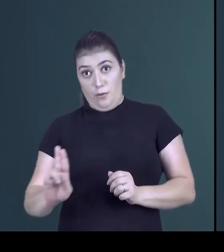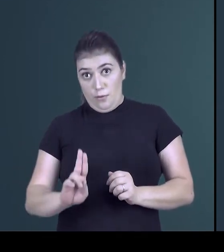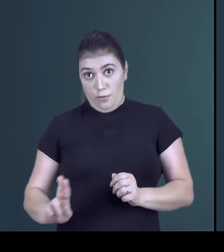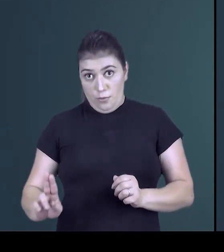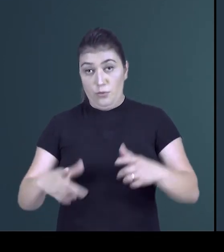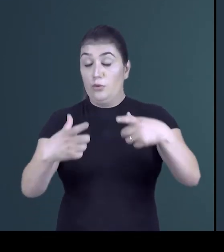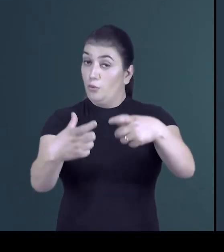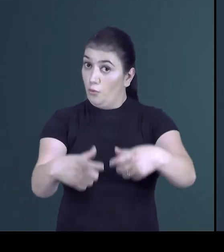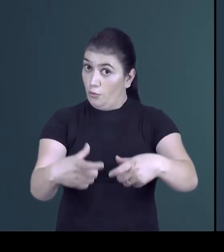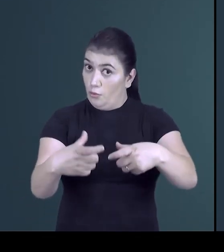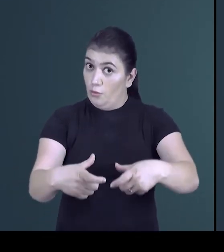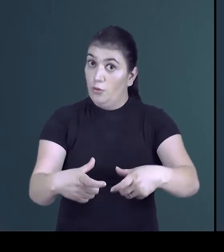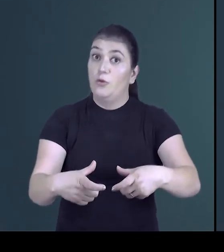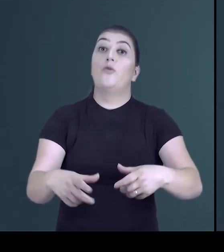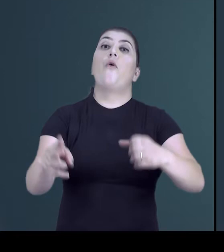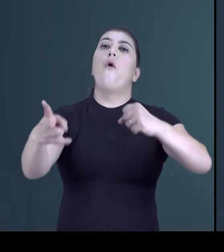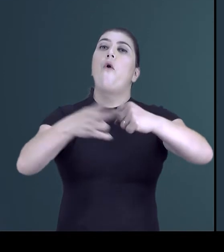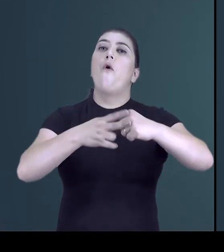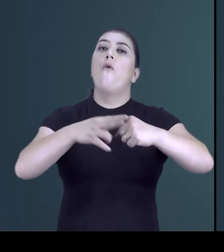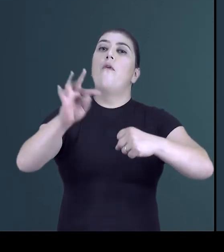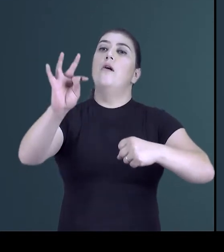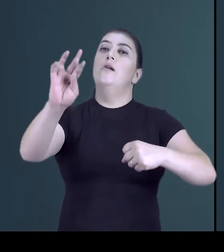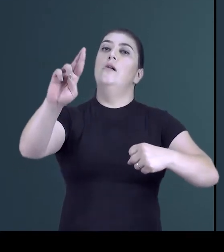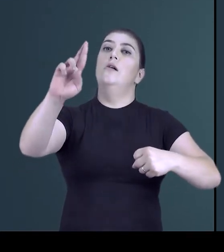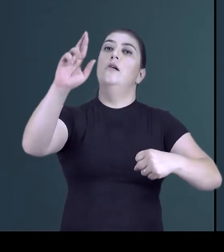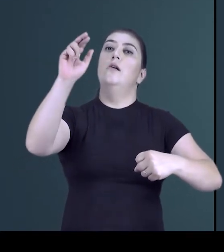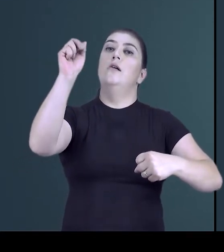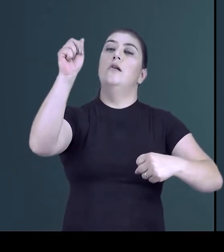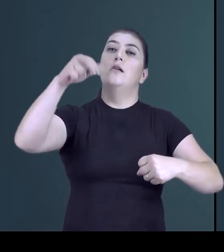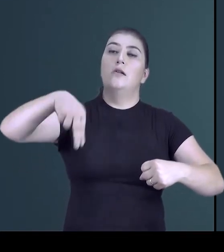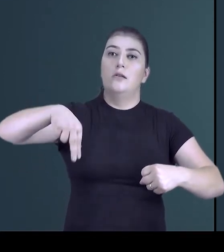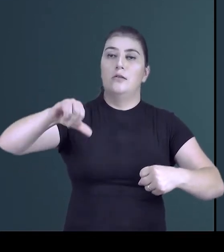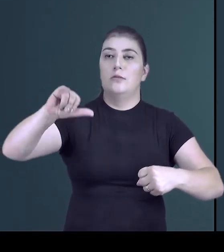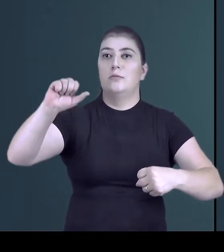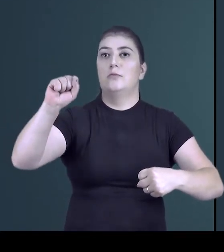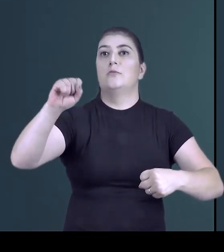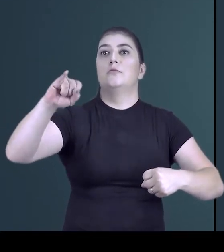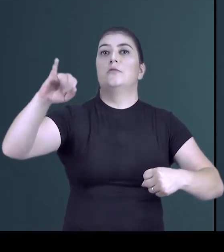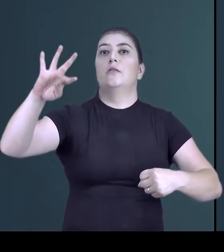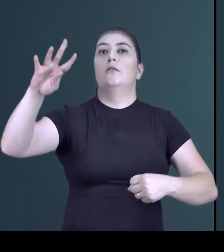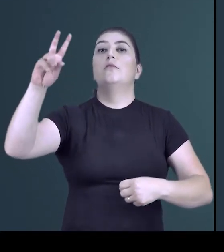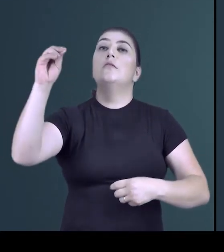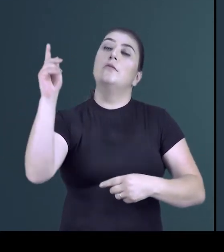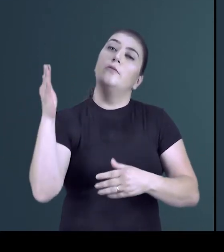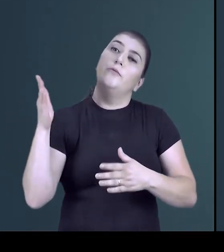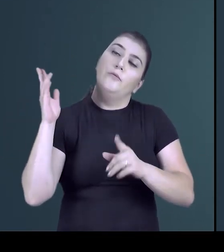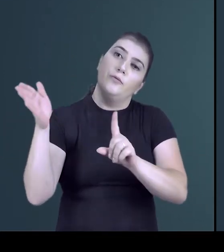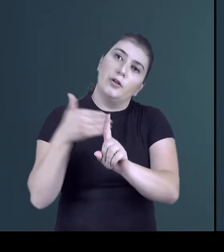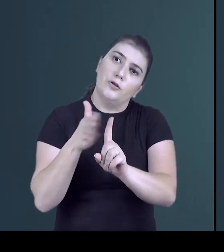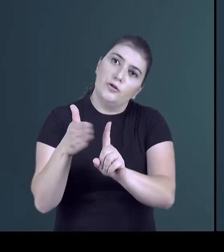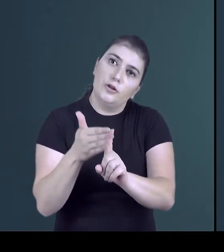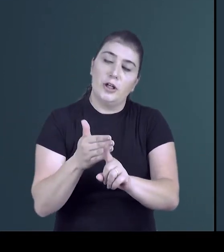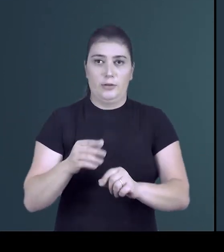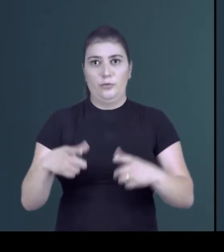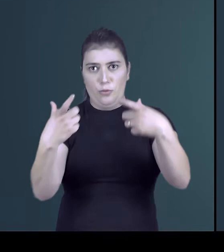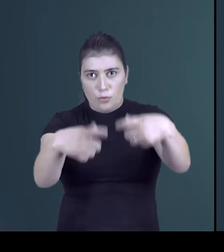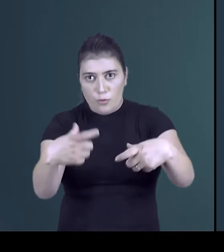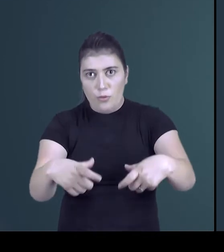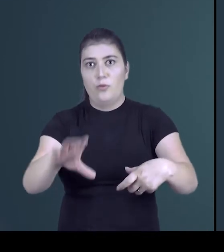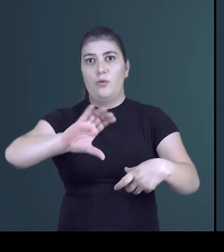utilização no sentido de morar, é um verbo transitivo indireto. Em Curitiba. Ou seja, em algum